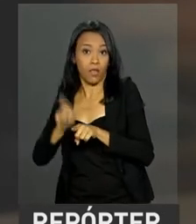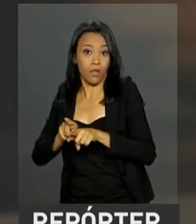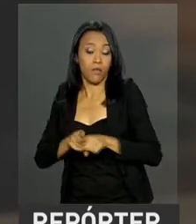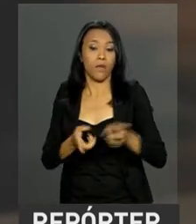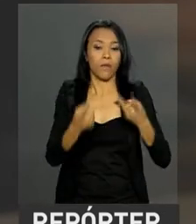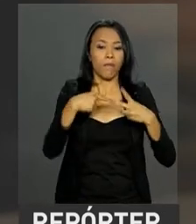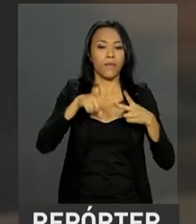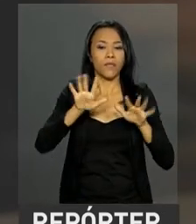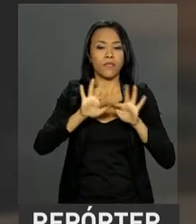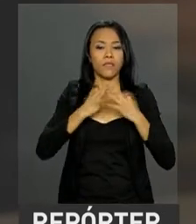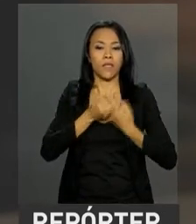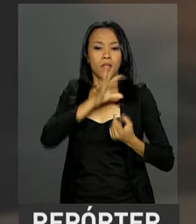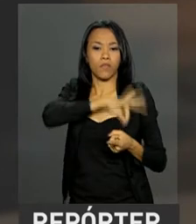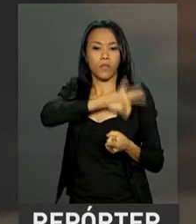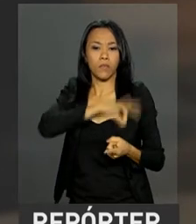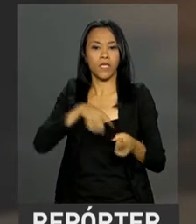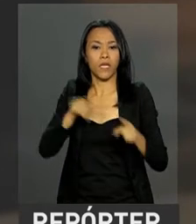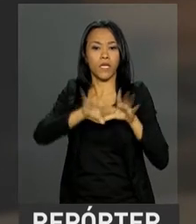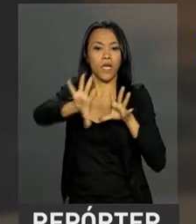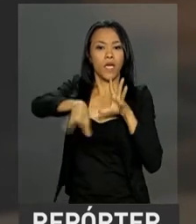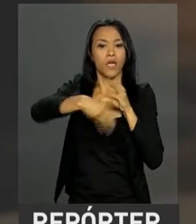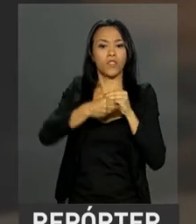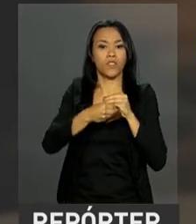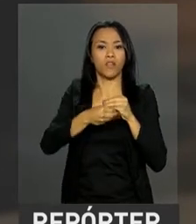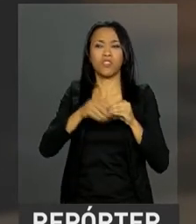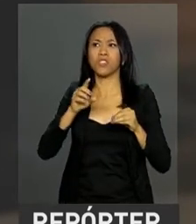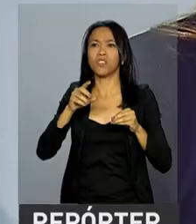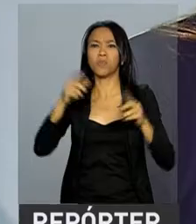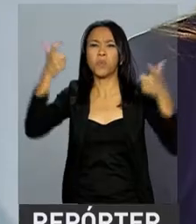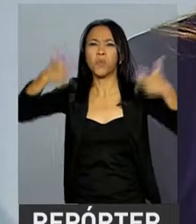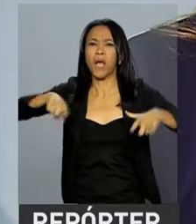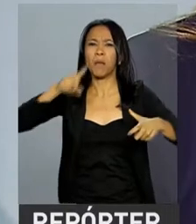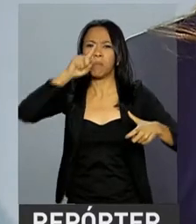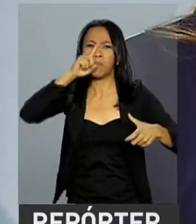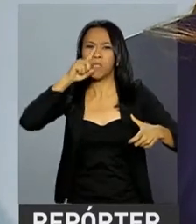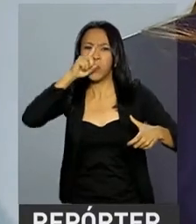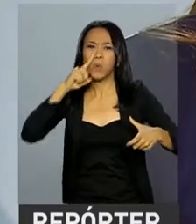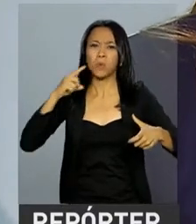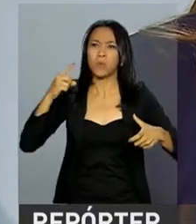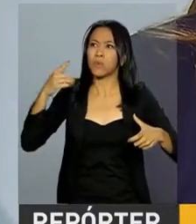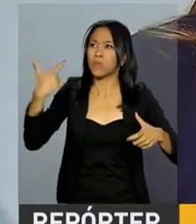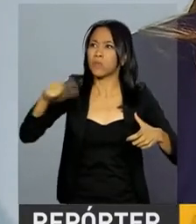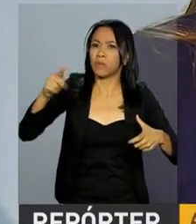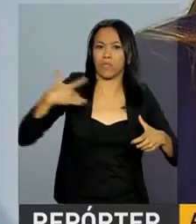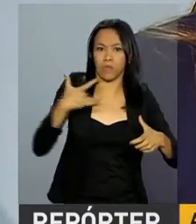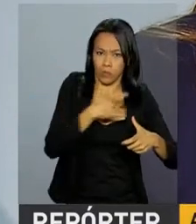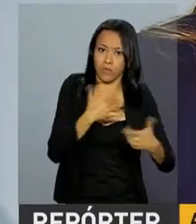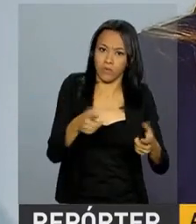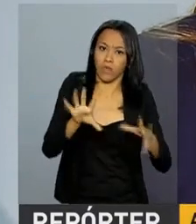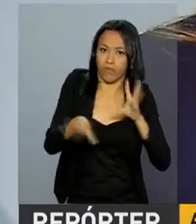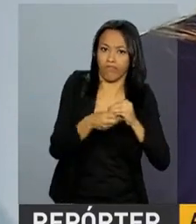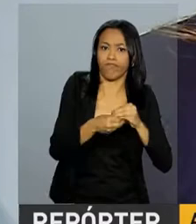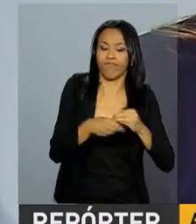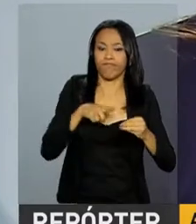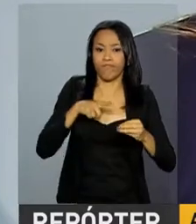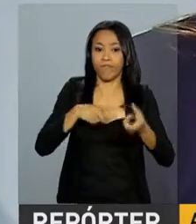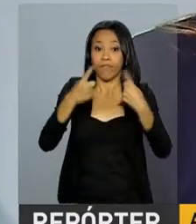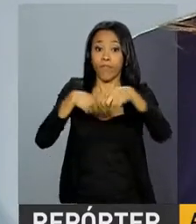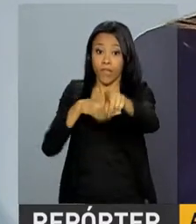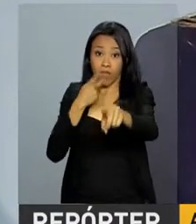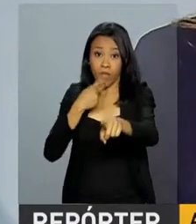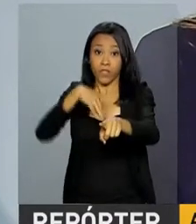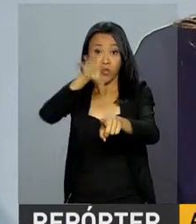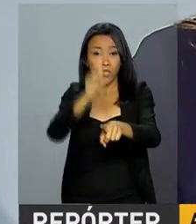o salário família e o adicional de insalubridade. É preciso lembrar que todos os direitos básicos do trabalhador no Brasil